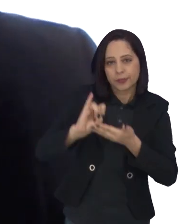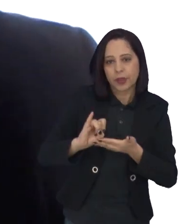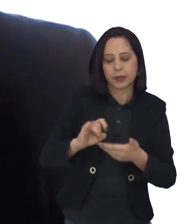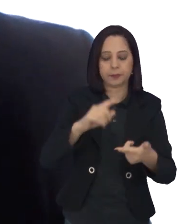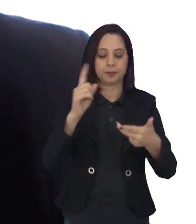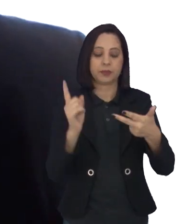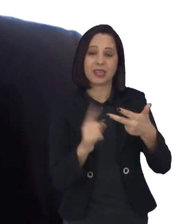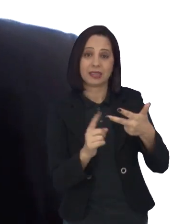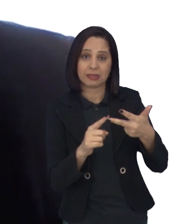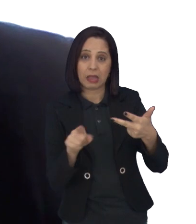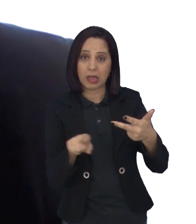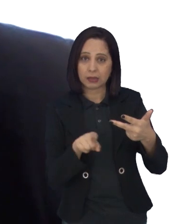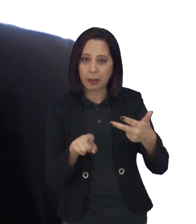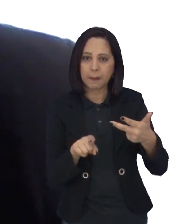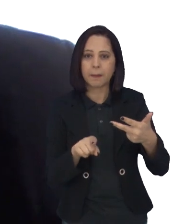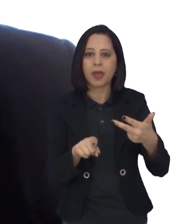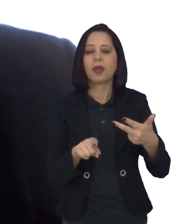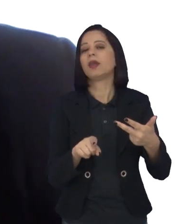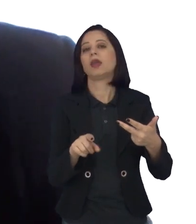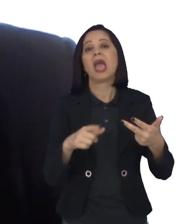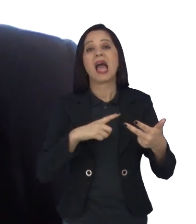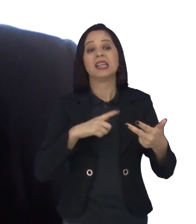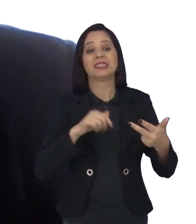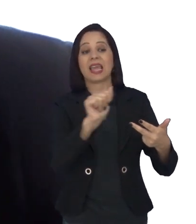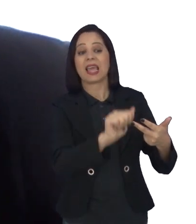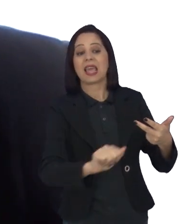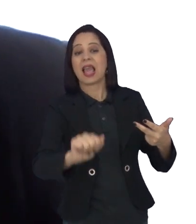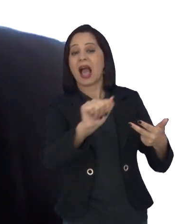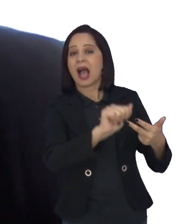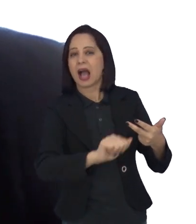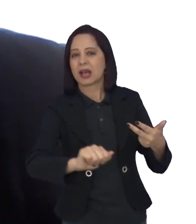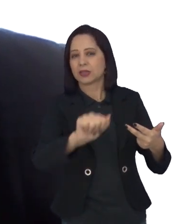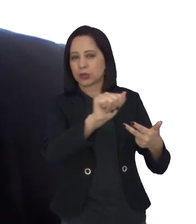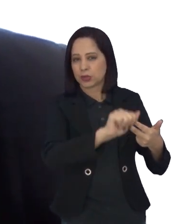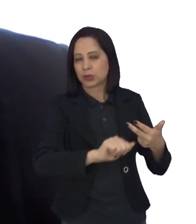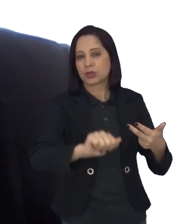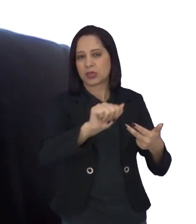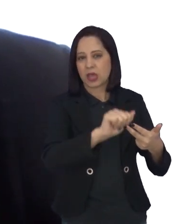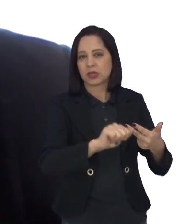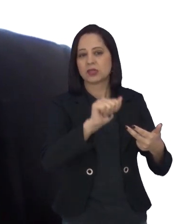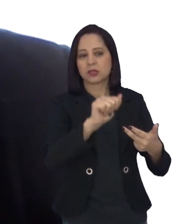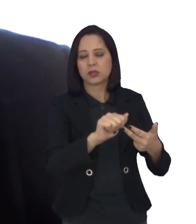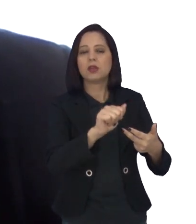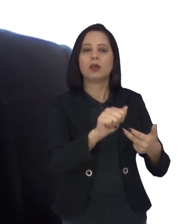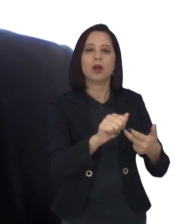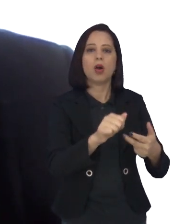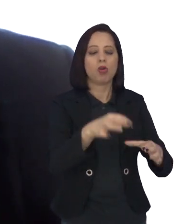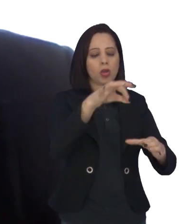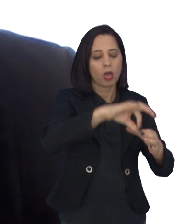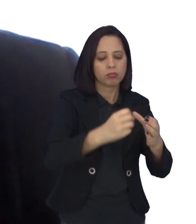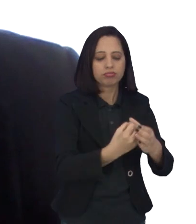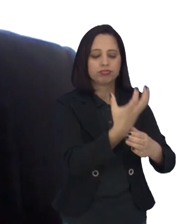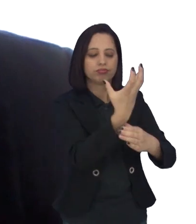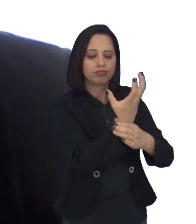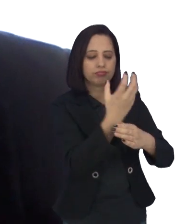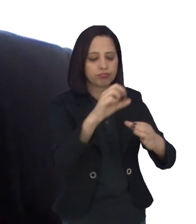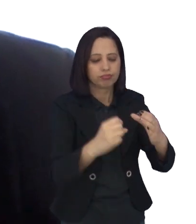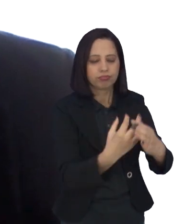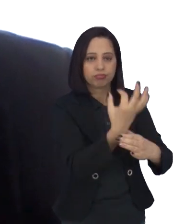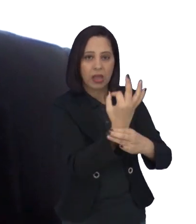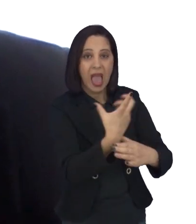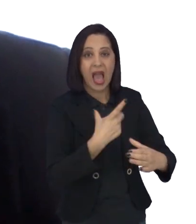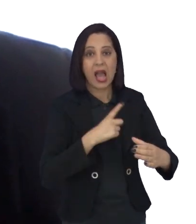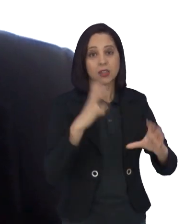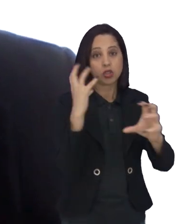forma de acesso por meio de associações de cultivo, de pacientes que fazem uso. Hoje, a gente já tem aí mais de 100